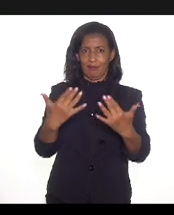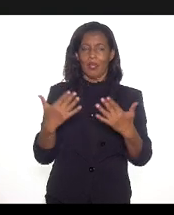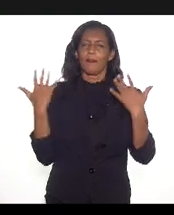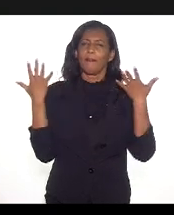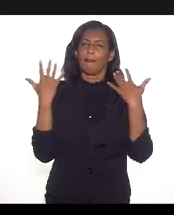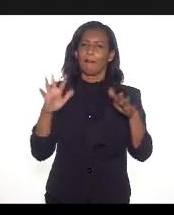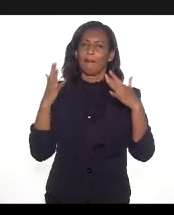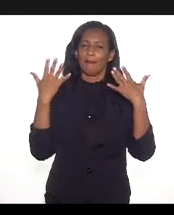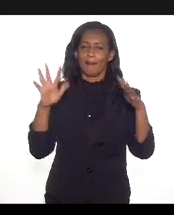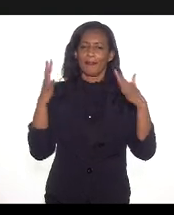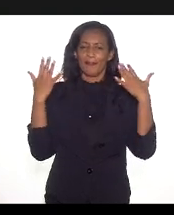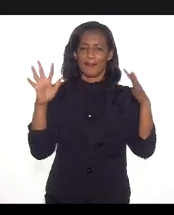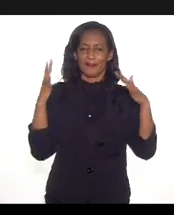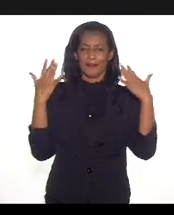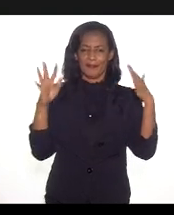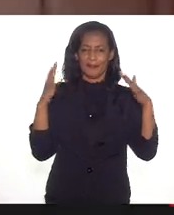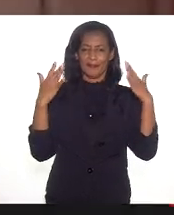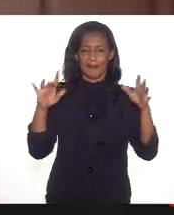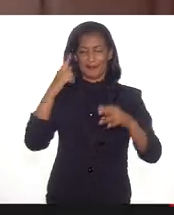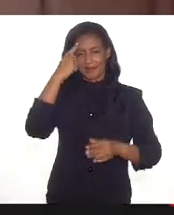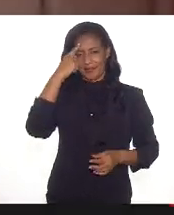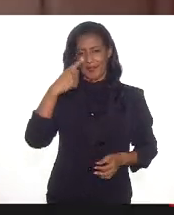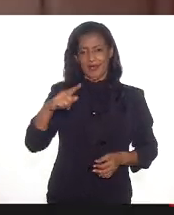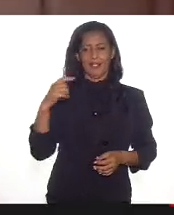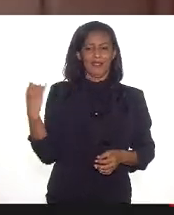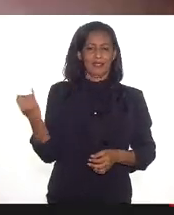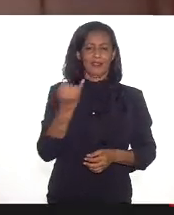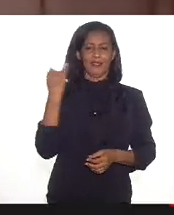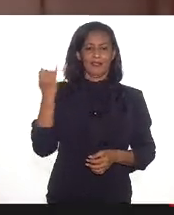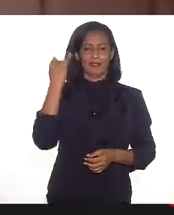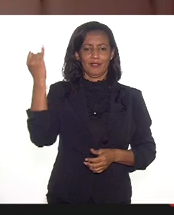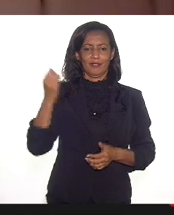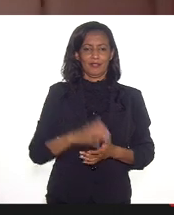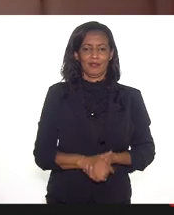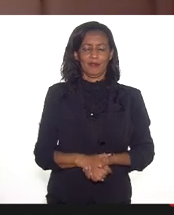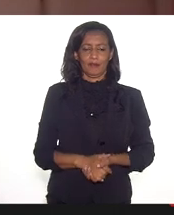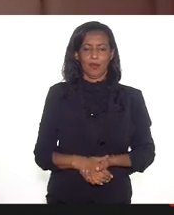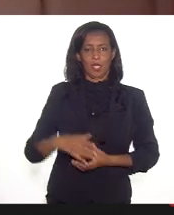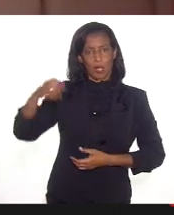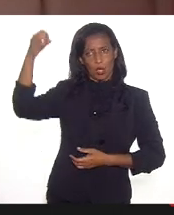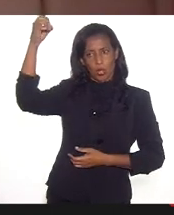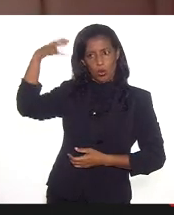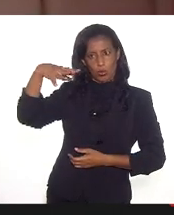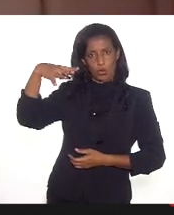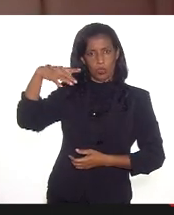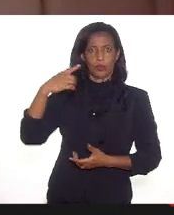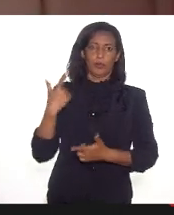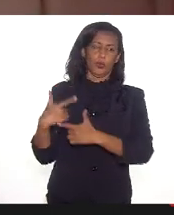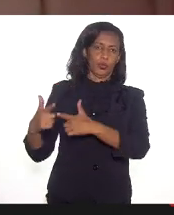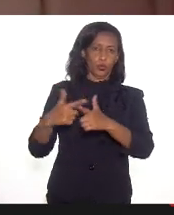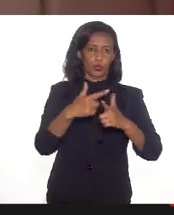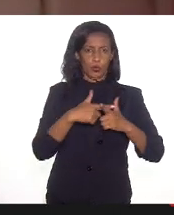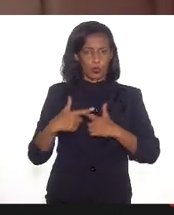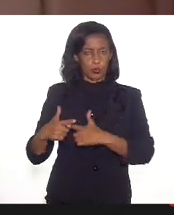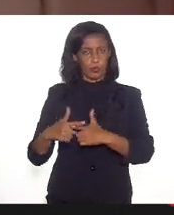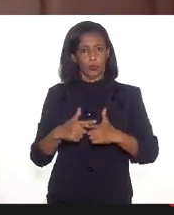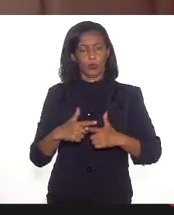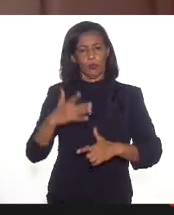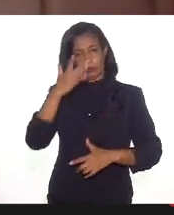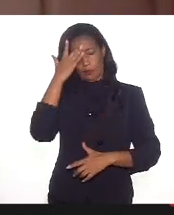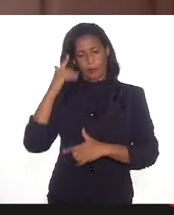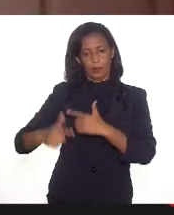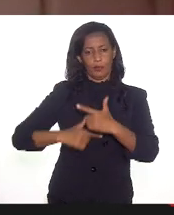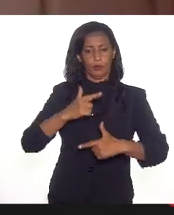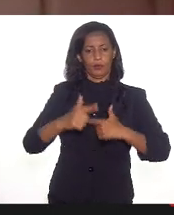Parabéns aí nessa semana tão importante para que a gente lance luz sobre a situação dos trabalhadores e trabalhadoras de museus